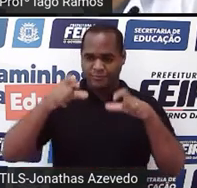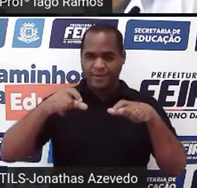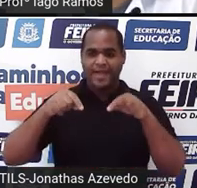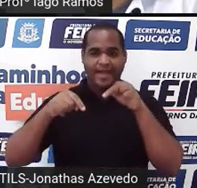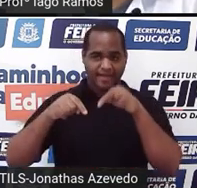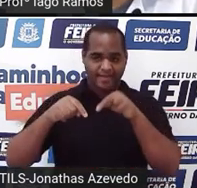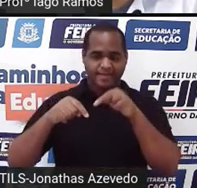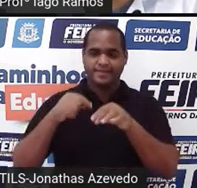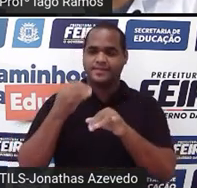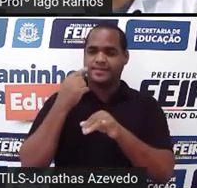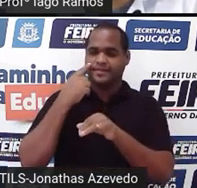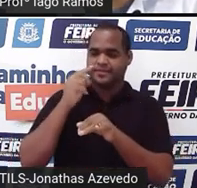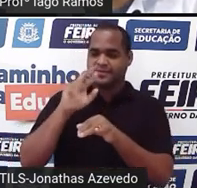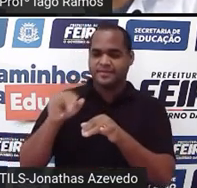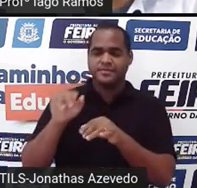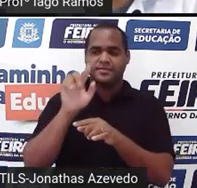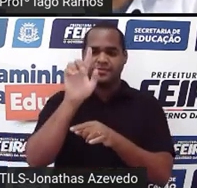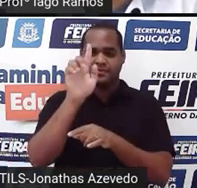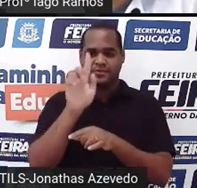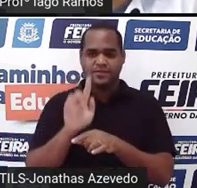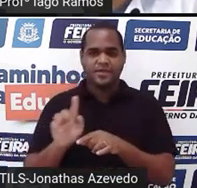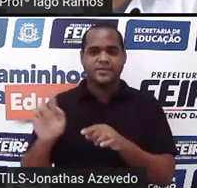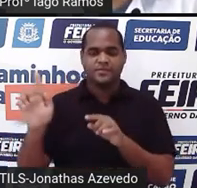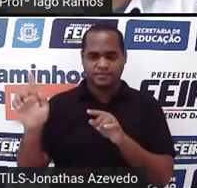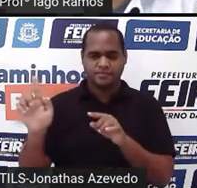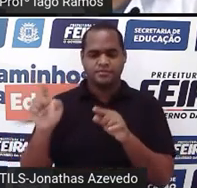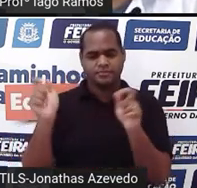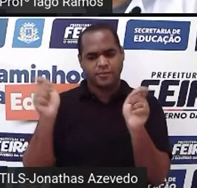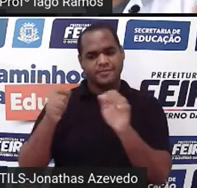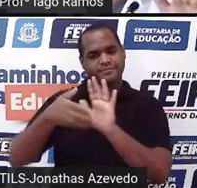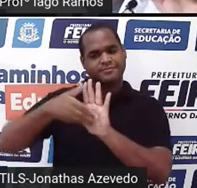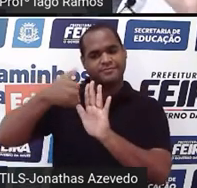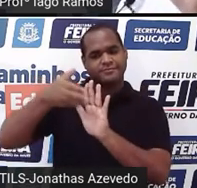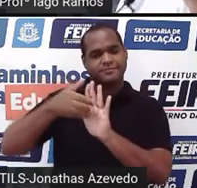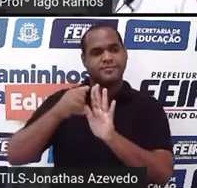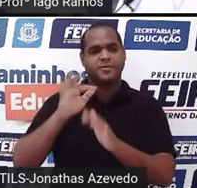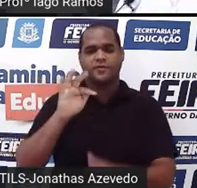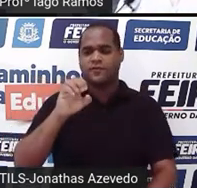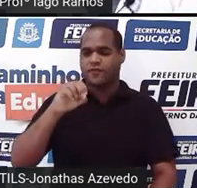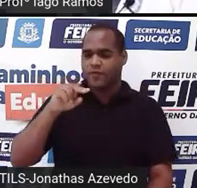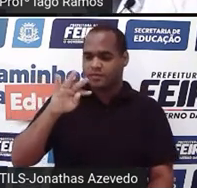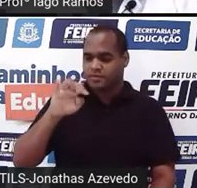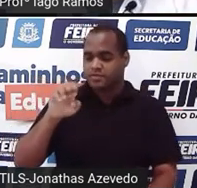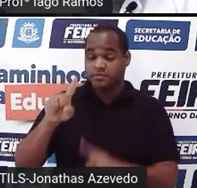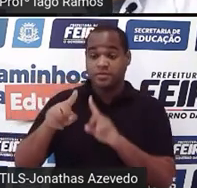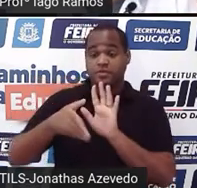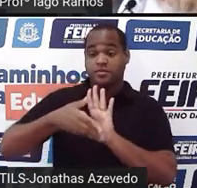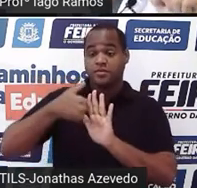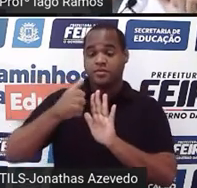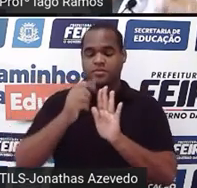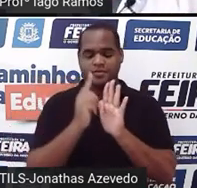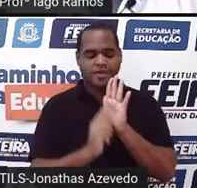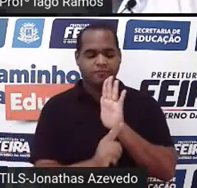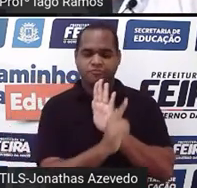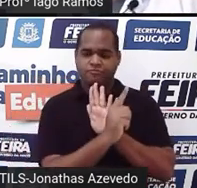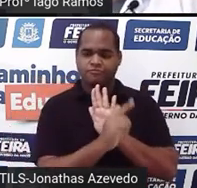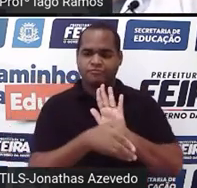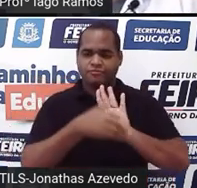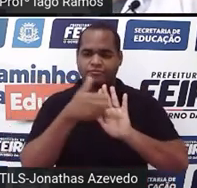que esse gráfico aqui, né, foi retirado, então a fonte é da onde esse gráfico foi retirado, né,